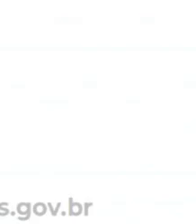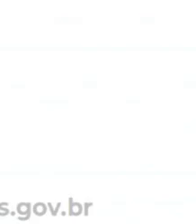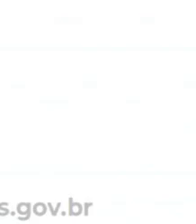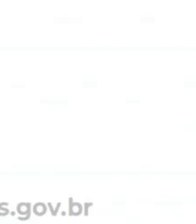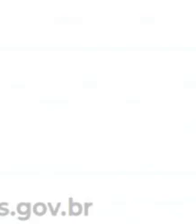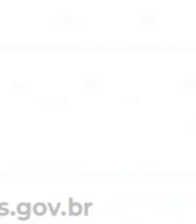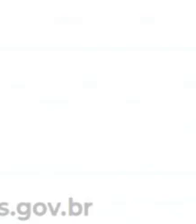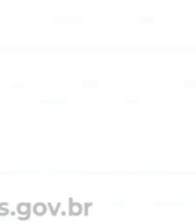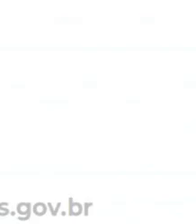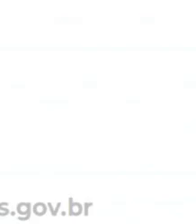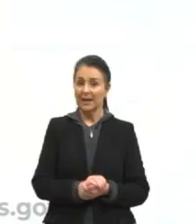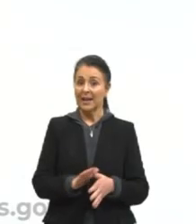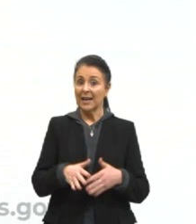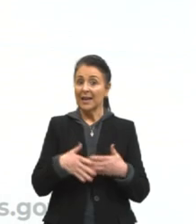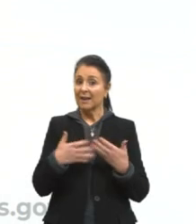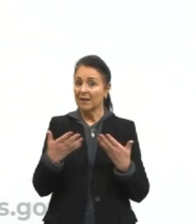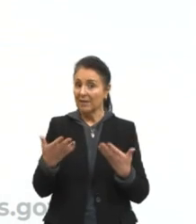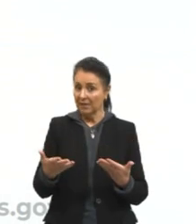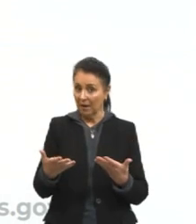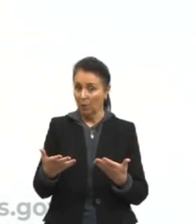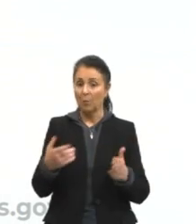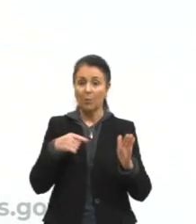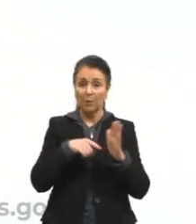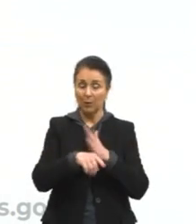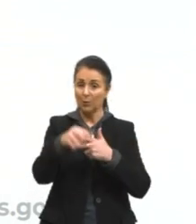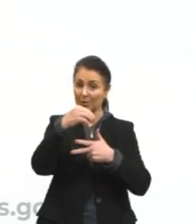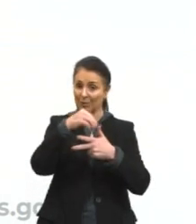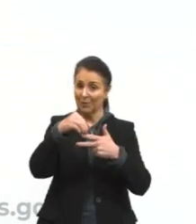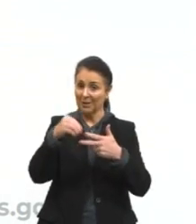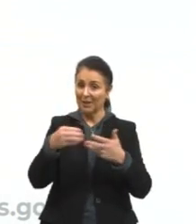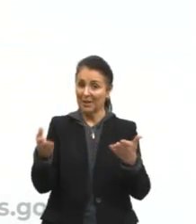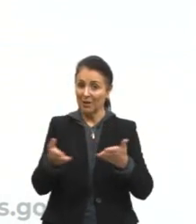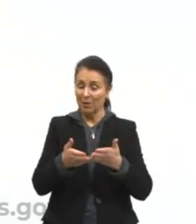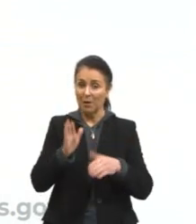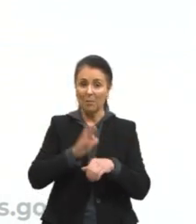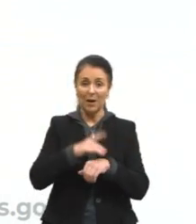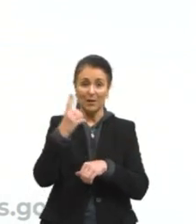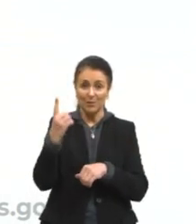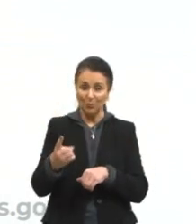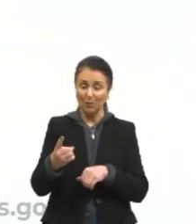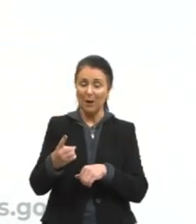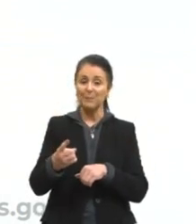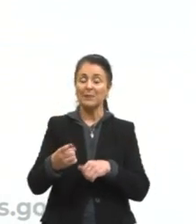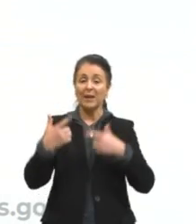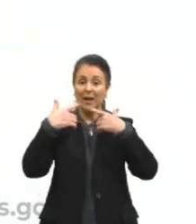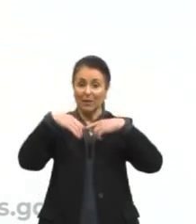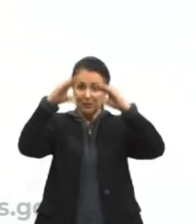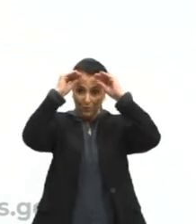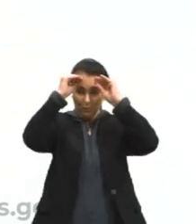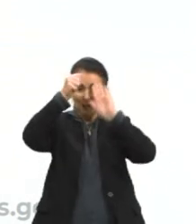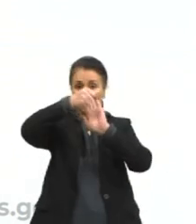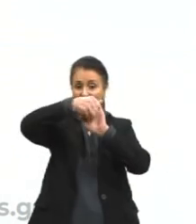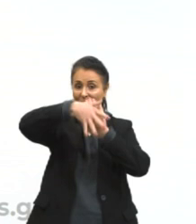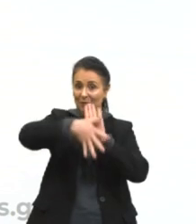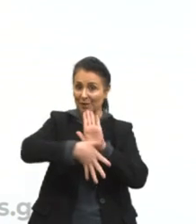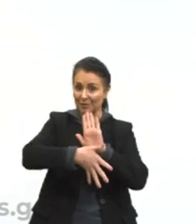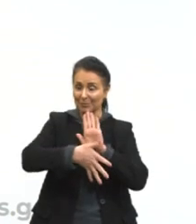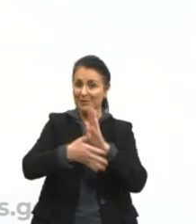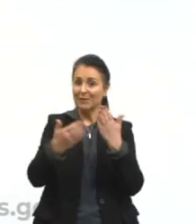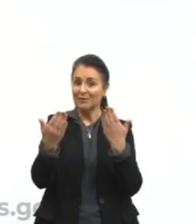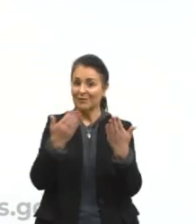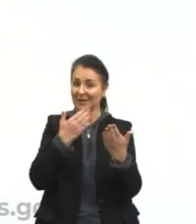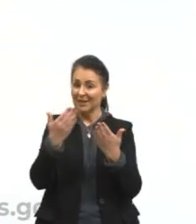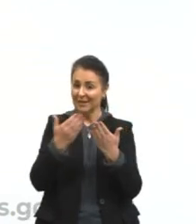Então, pessoal, saímos aí das nossas questões do Enem e chegamos para mais uma figura de linguagem. Agora a gente vai analisar